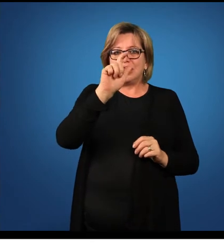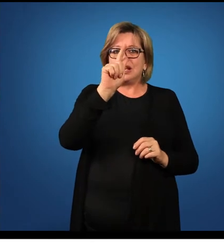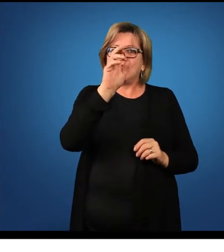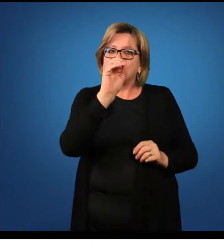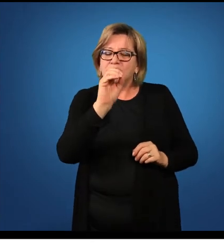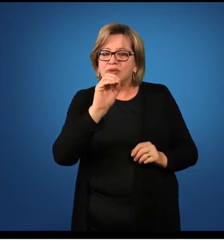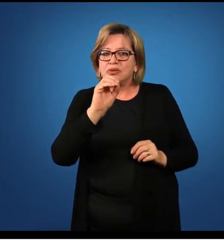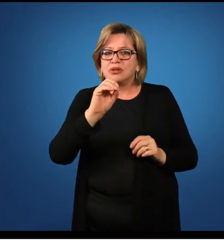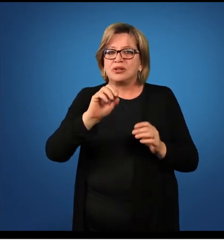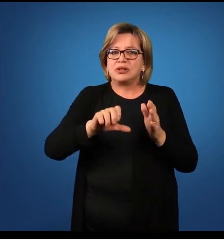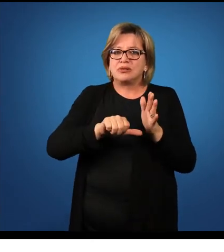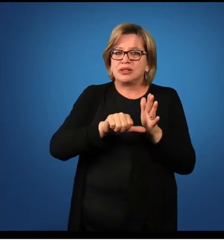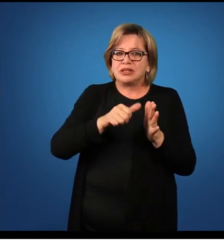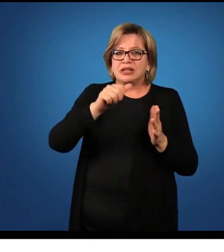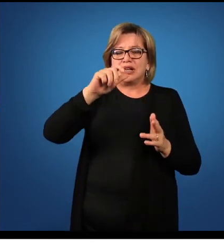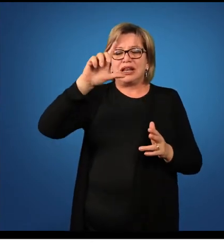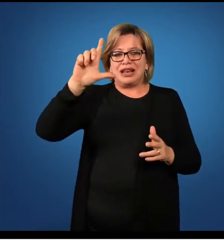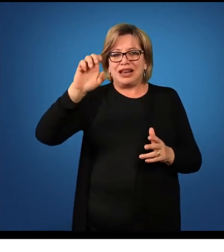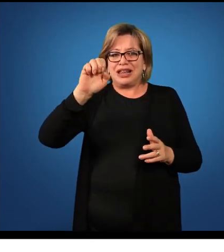lego, tu,